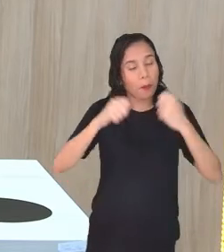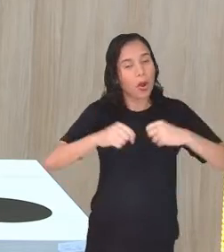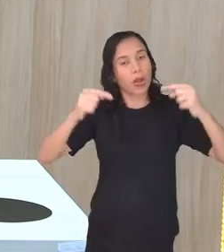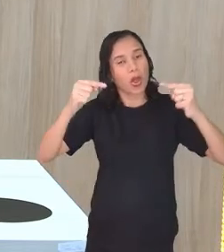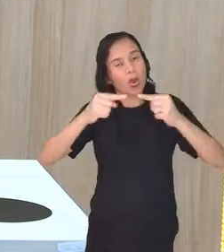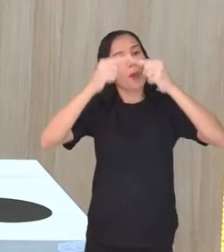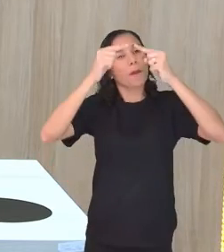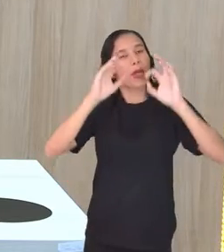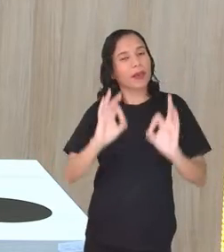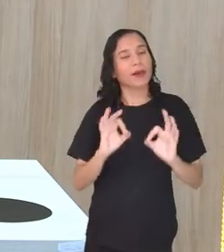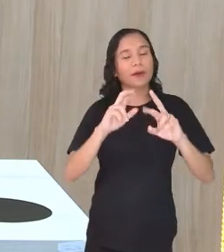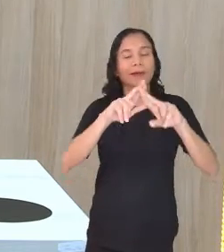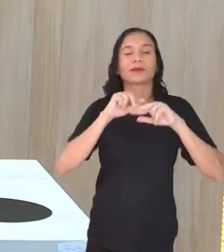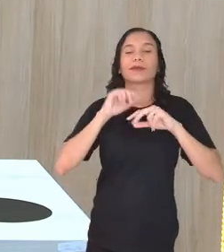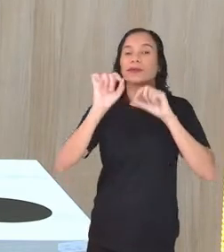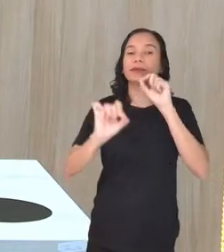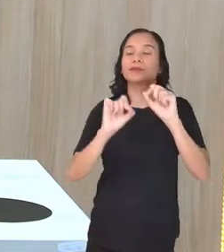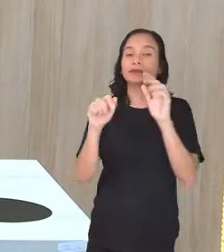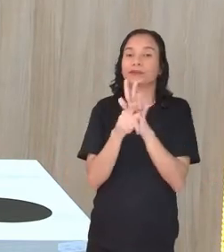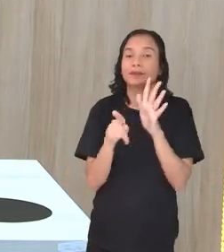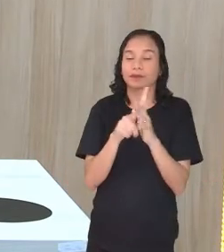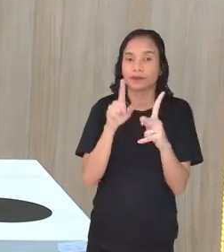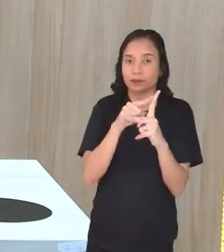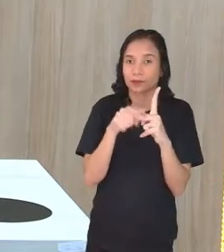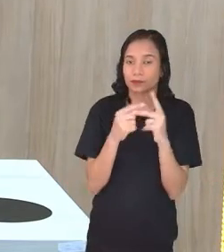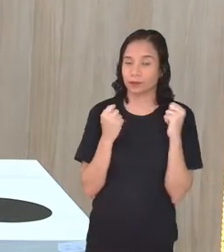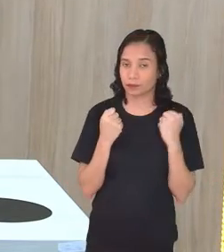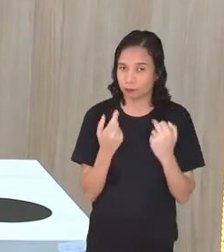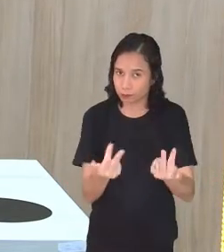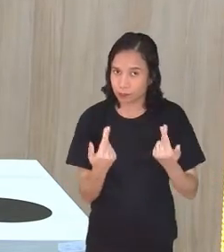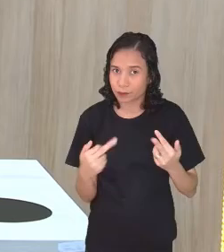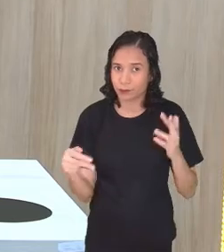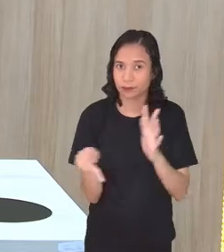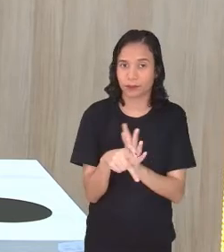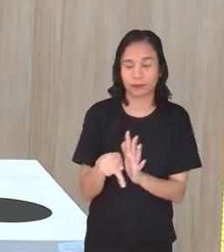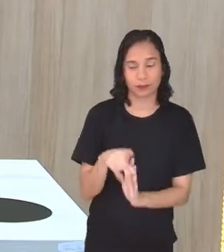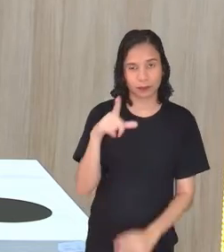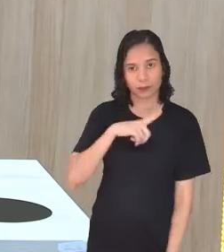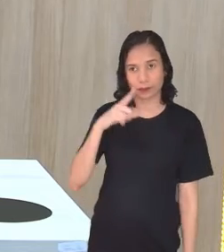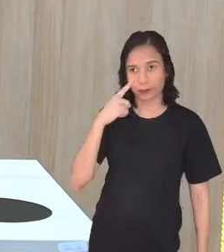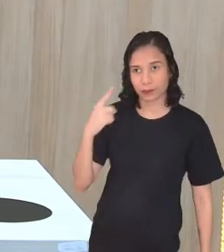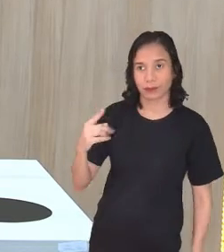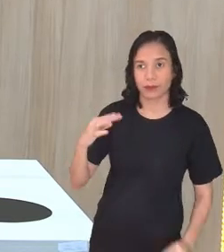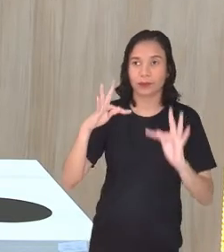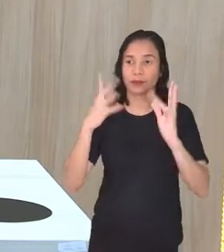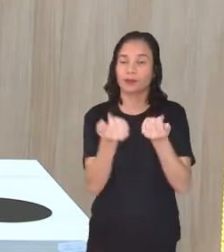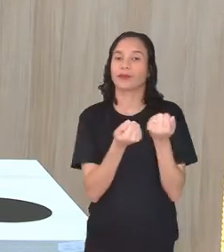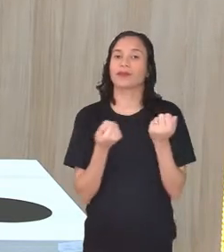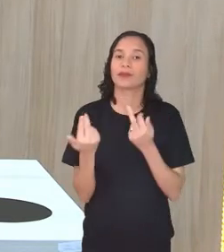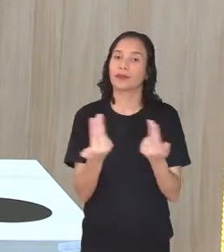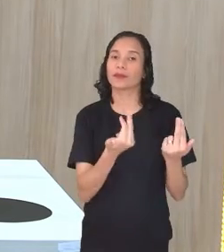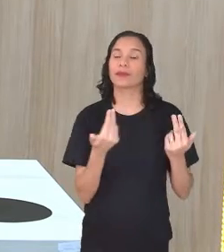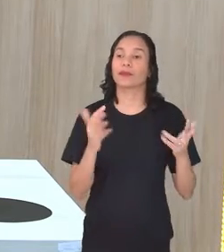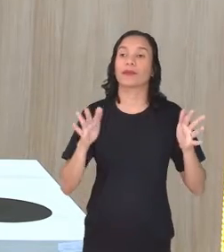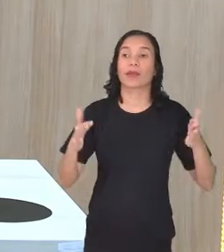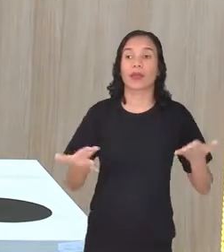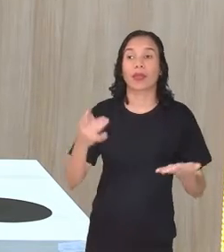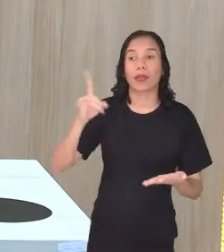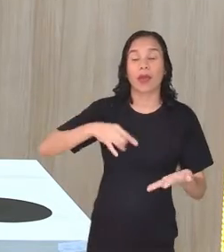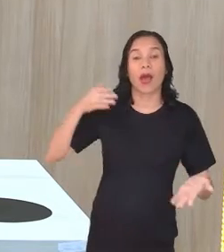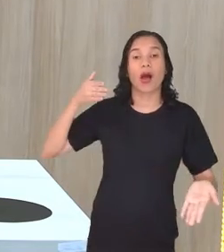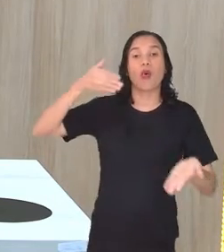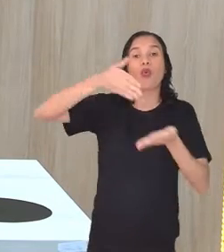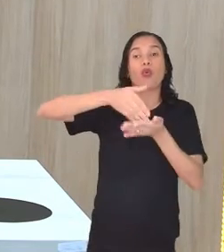certinho. Por quê? Porque a medida dos ângulos permanece. Todos eles. Então, essa